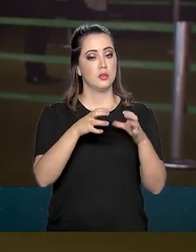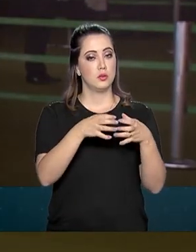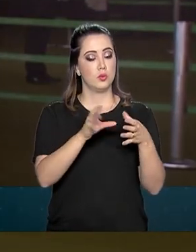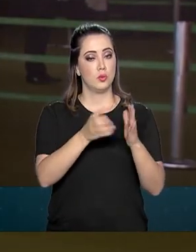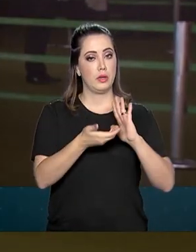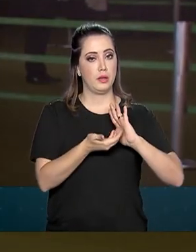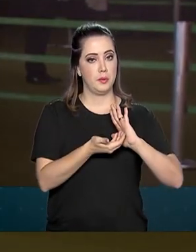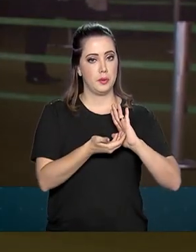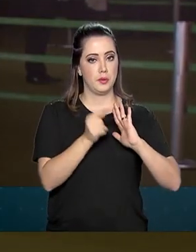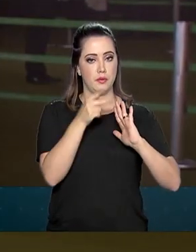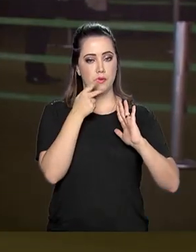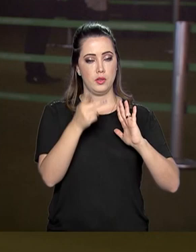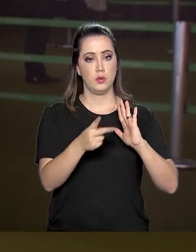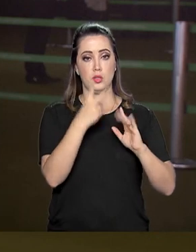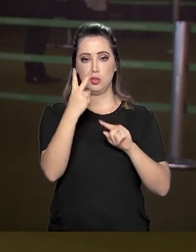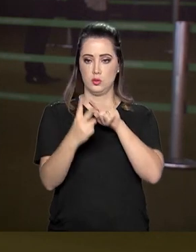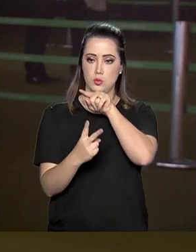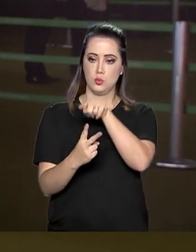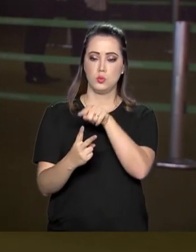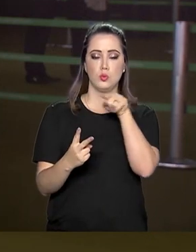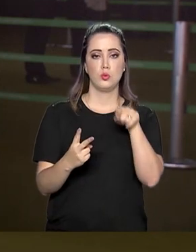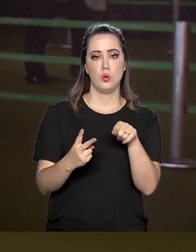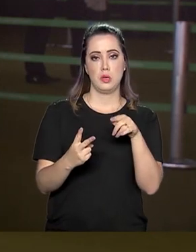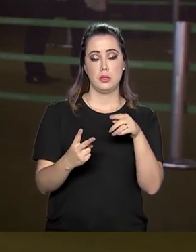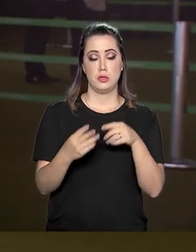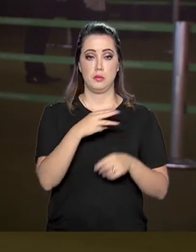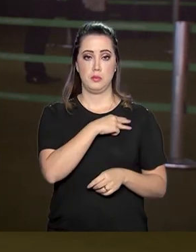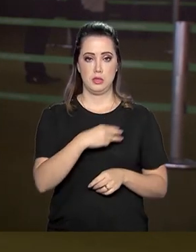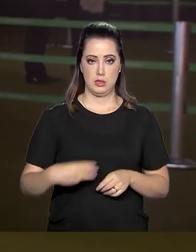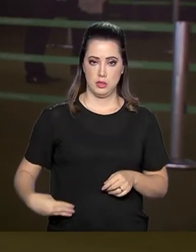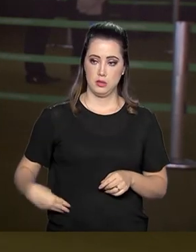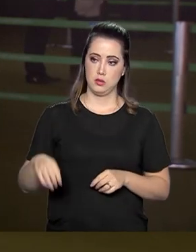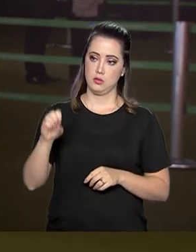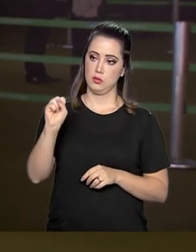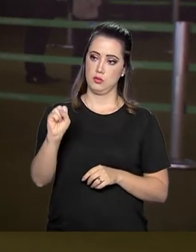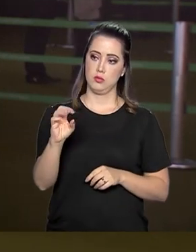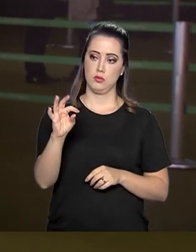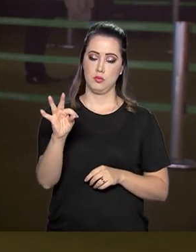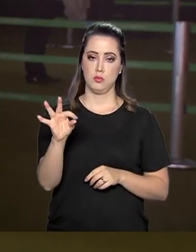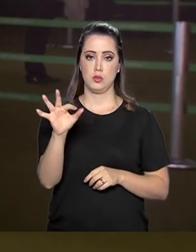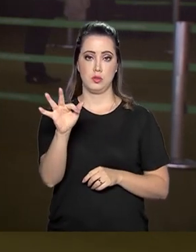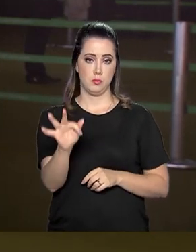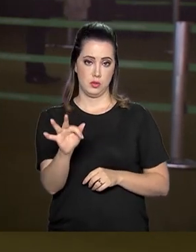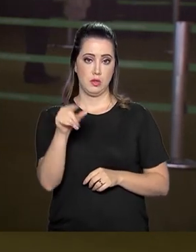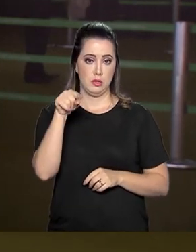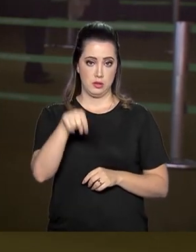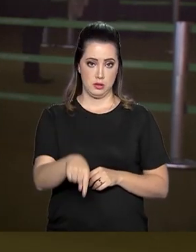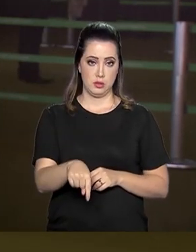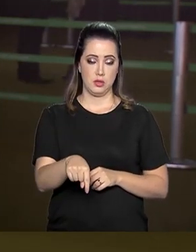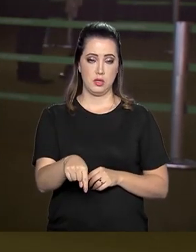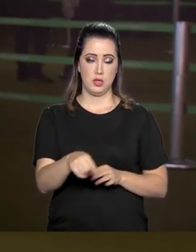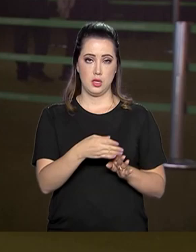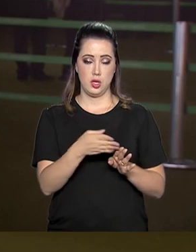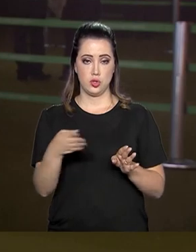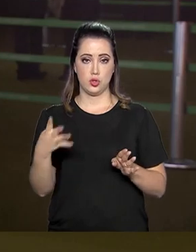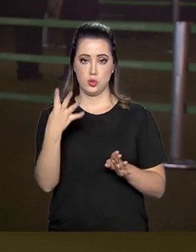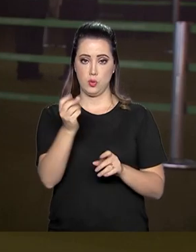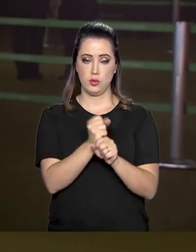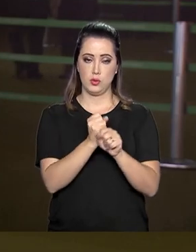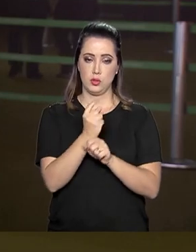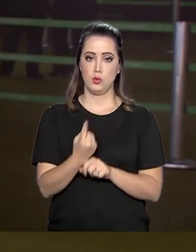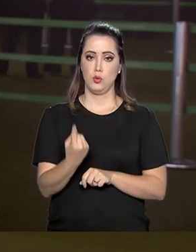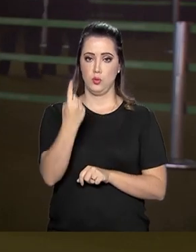também confirmou que das duas vagas de ministro do Supremo Tribunal Federal, que terá direito a indicar neste mandato, um